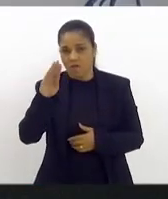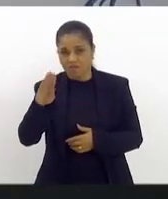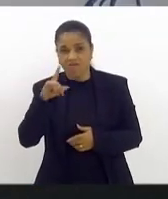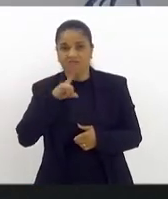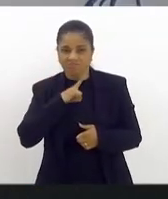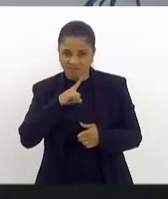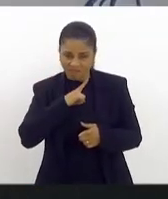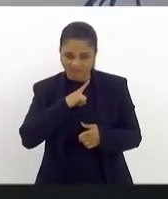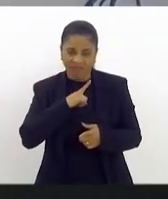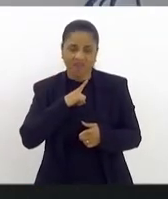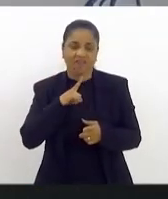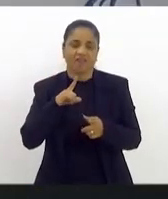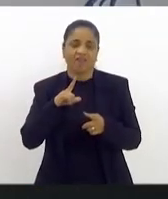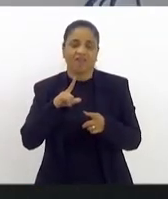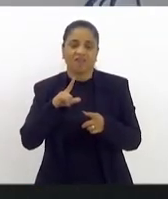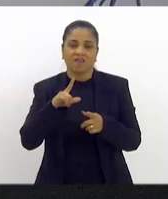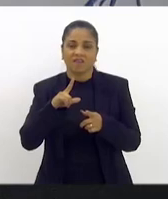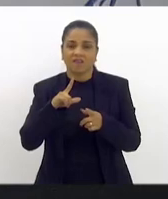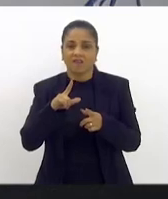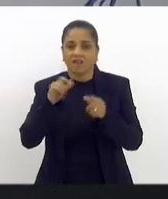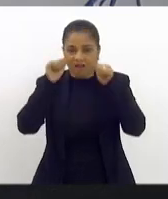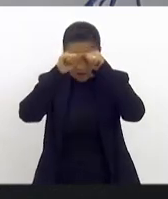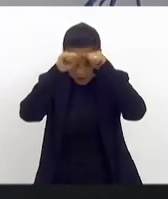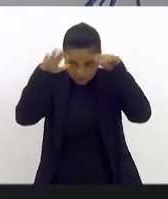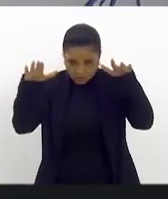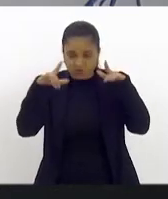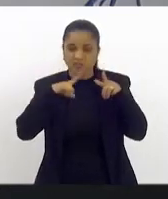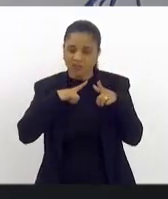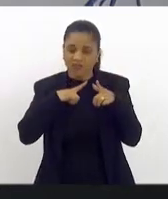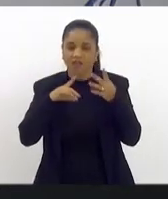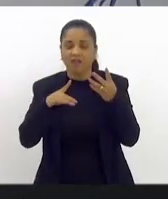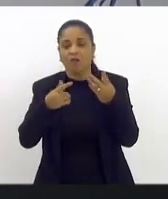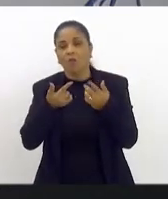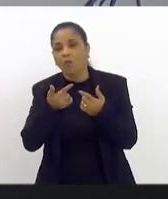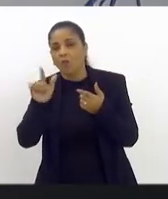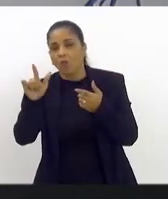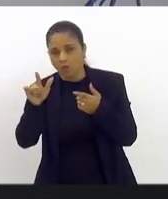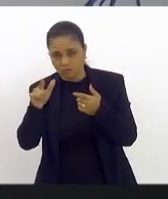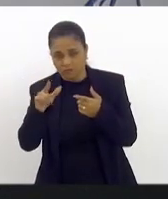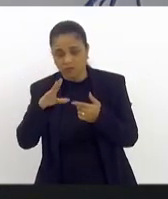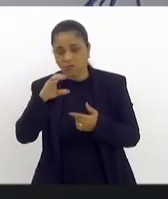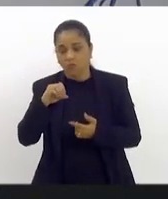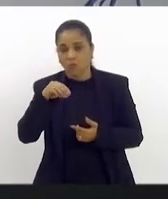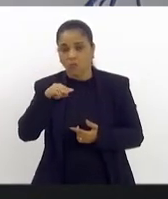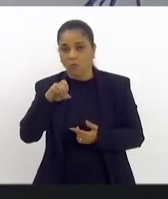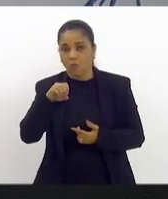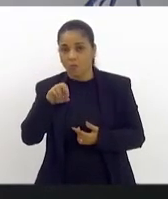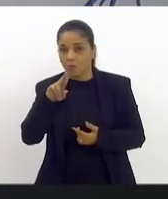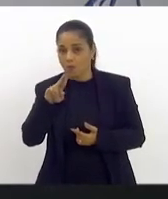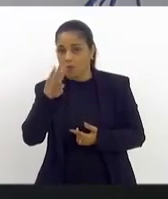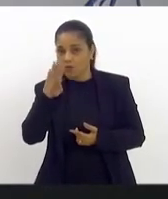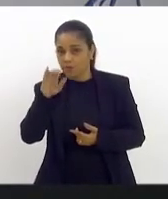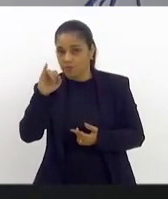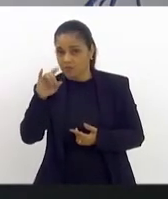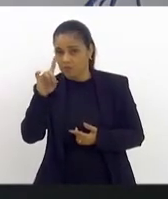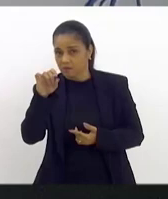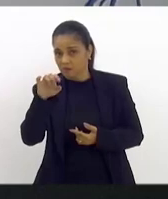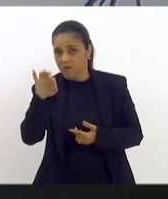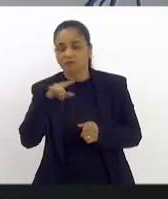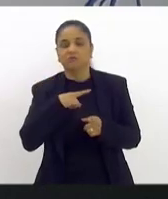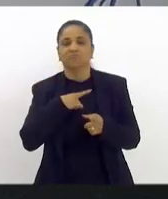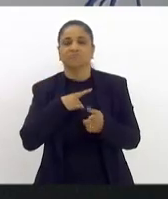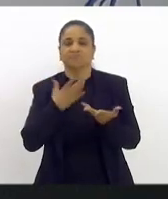têm comorbidades, inclusive epilepsia, entram em crises e não conseguem atendimento